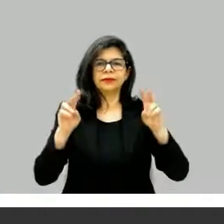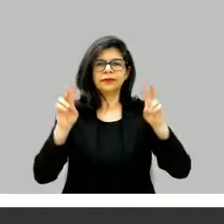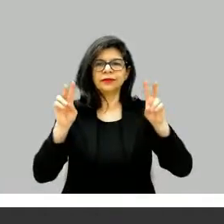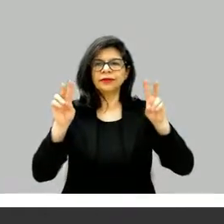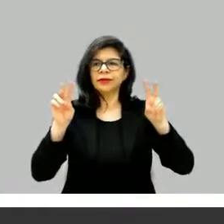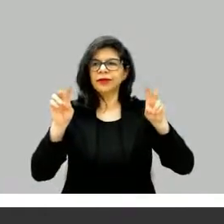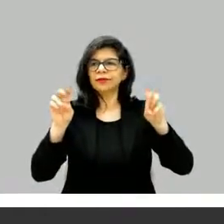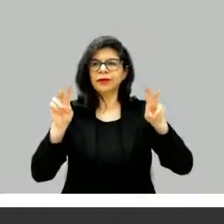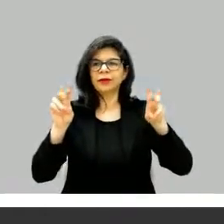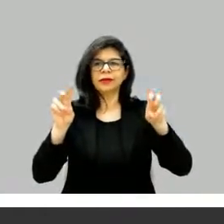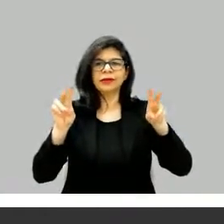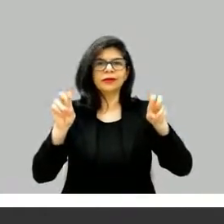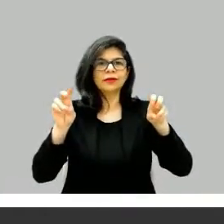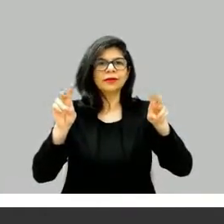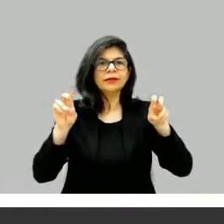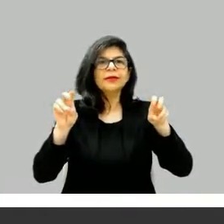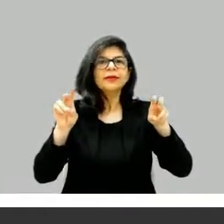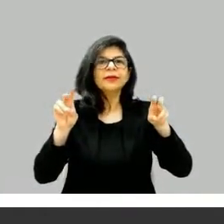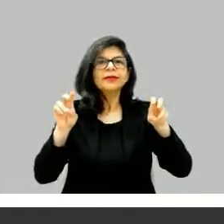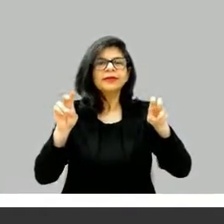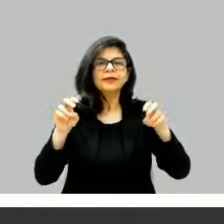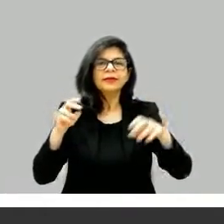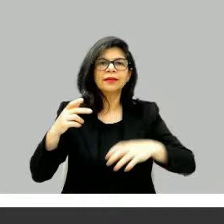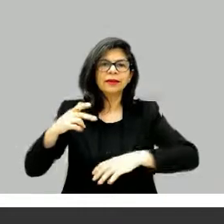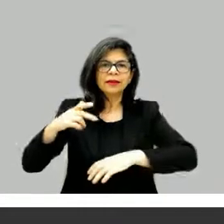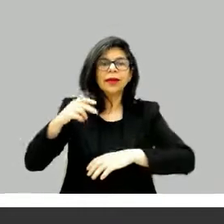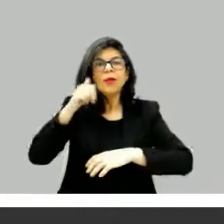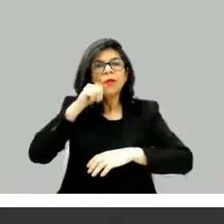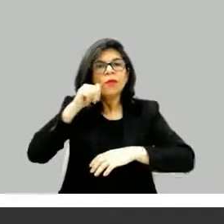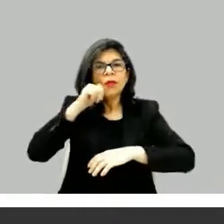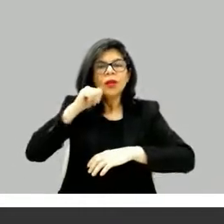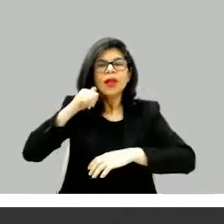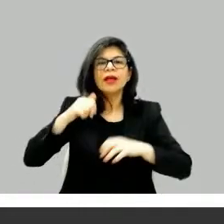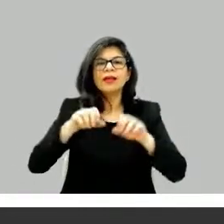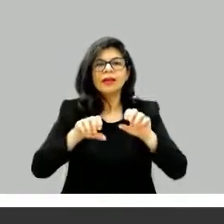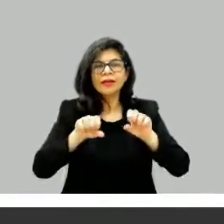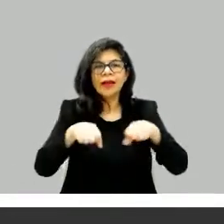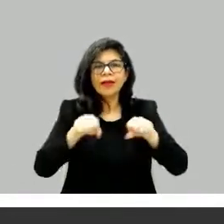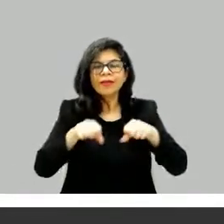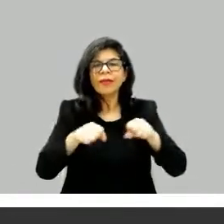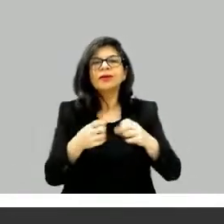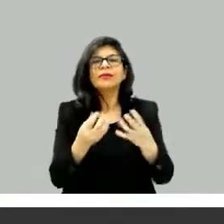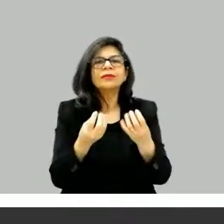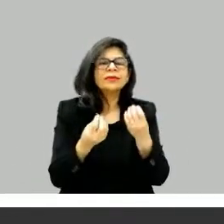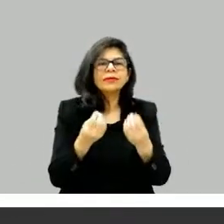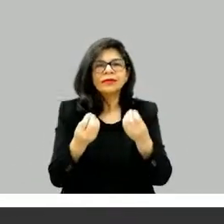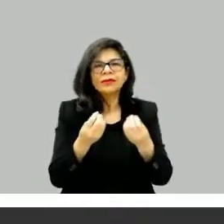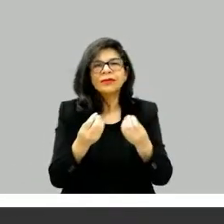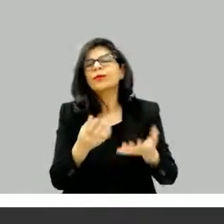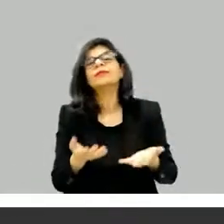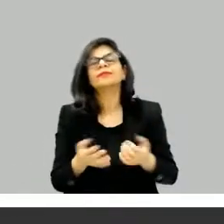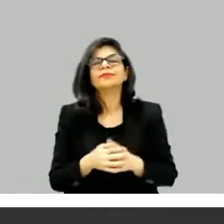Depois eu faço o resto da pergunta, vou deixar ele responder. Isso foi uma coisa curiosa, normalmente essa,